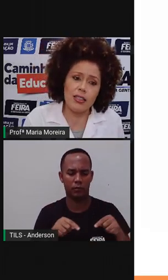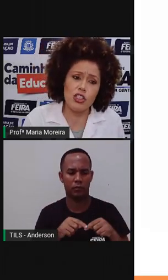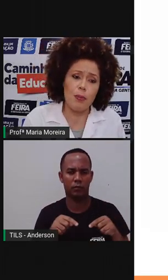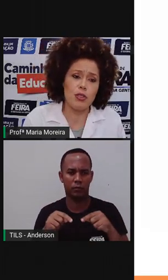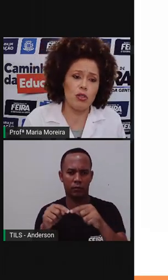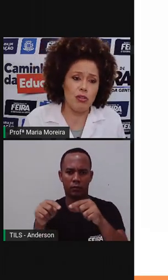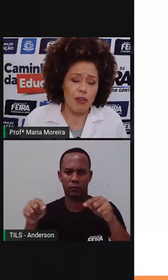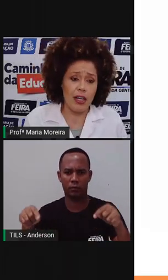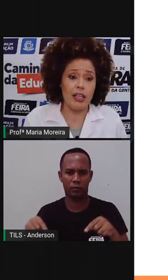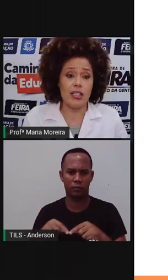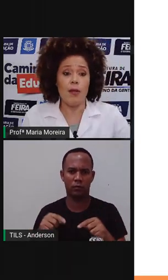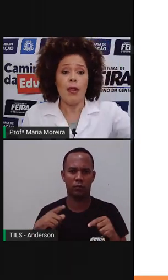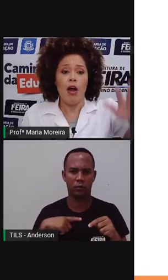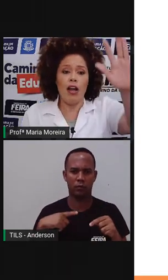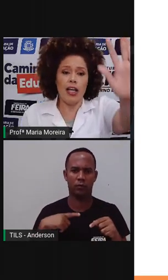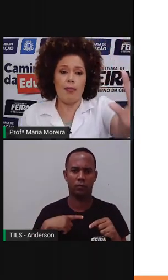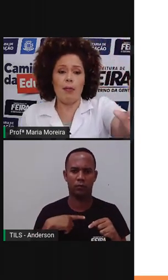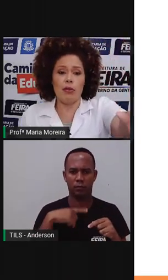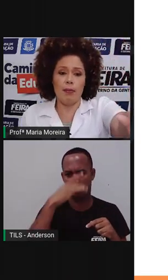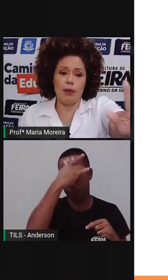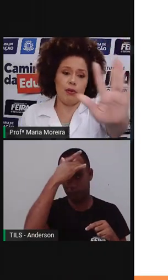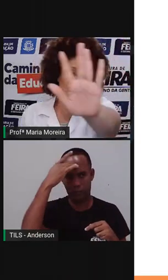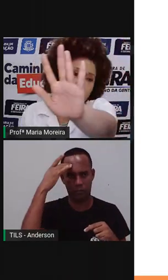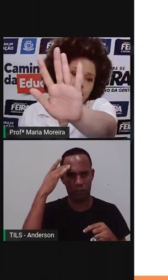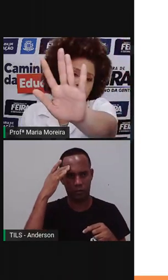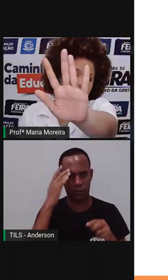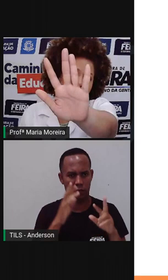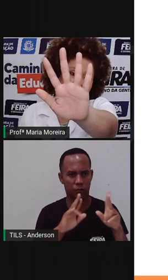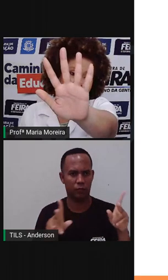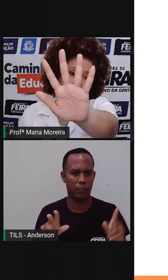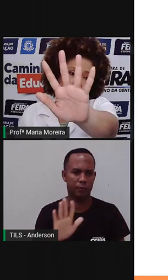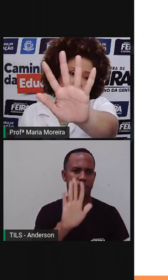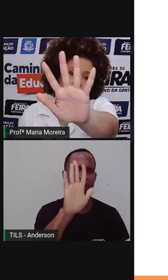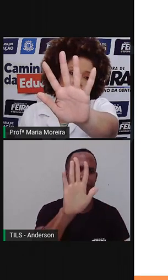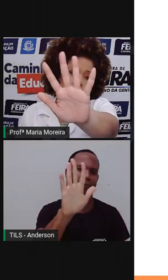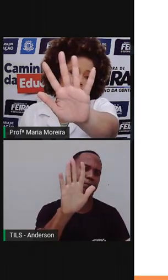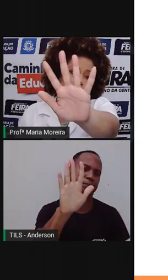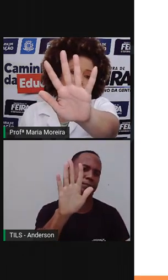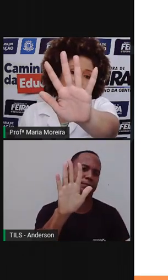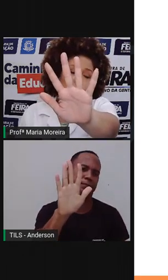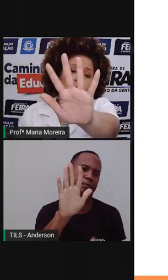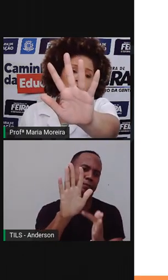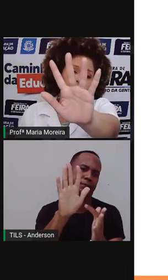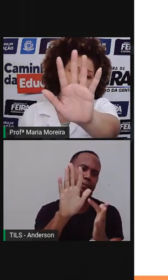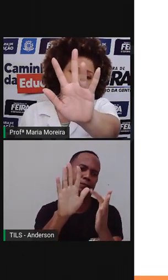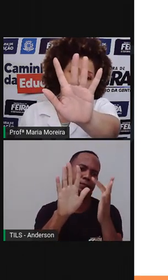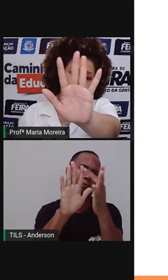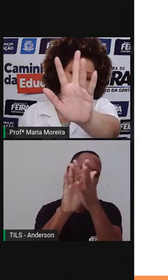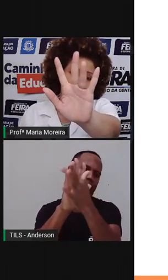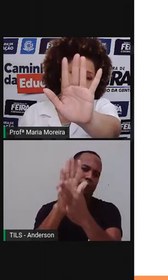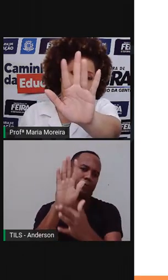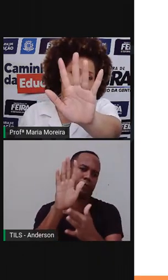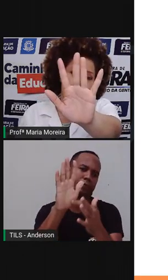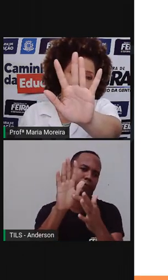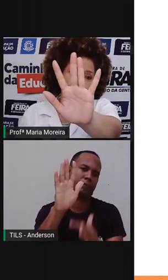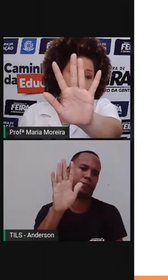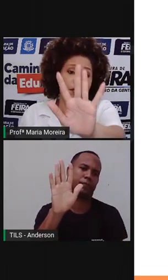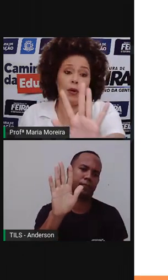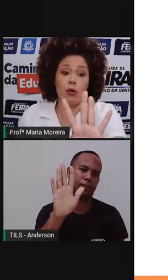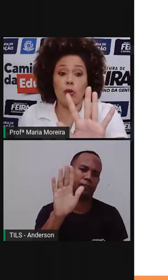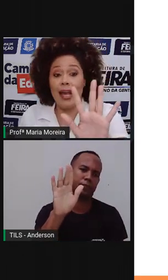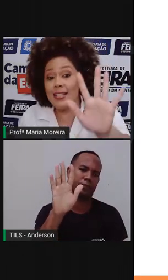sala, existem pessoas diferentes. Olha aqui para a mão da Pro. Certo? Cinco dedinhos. Não é isso?